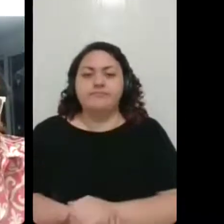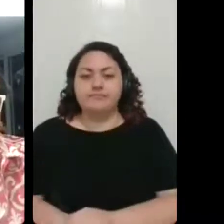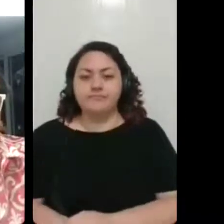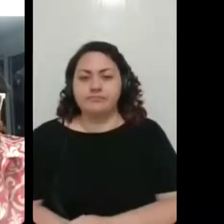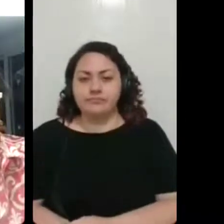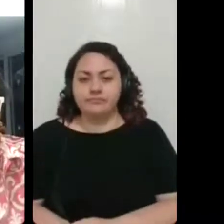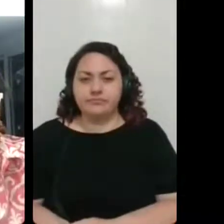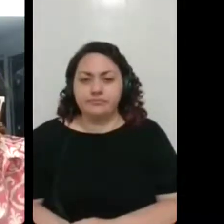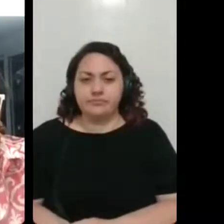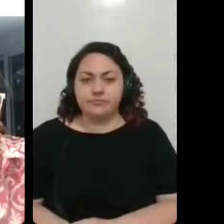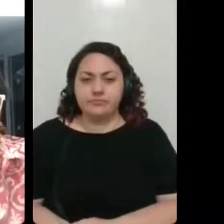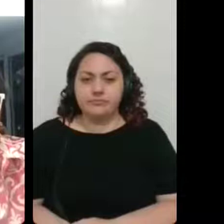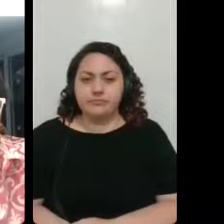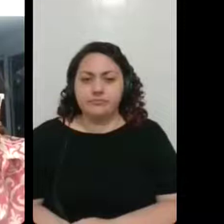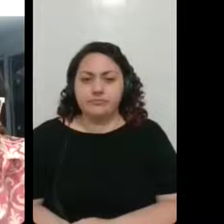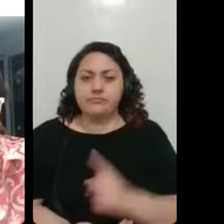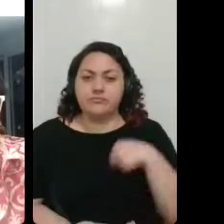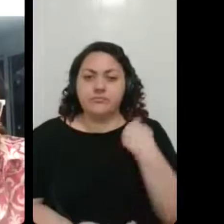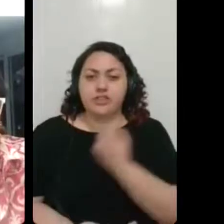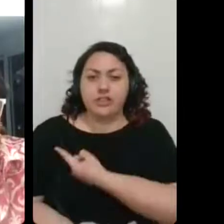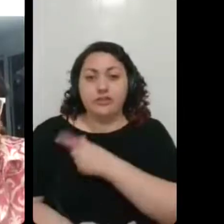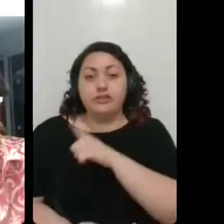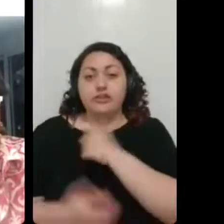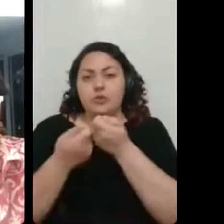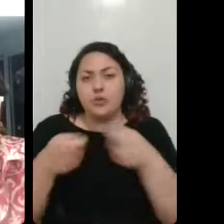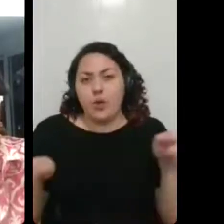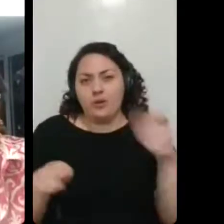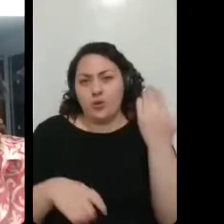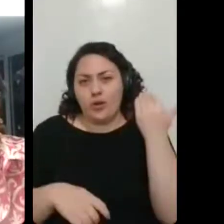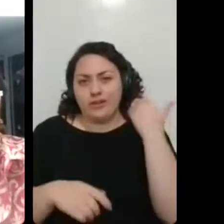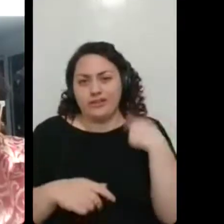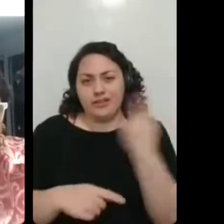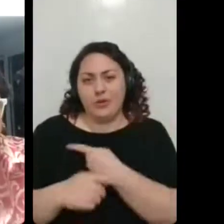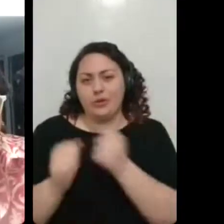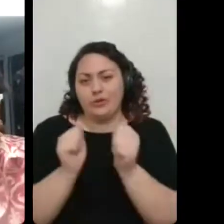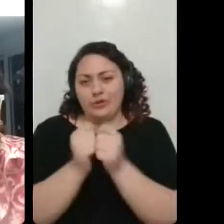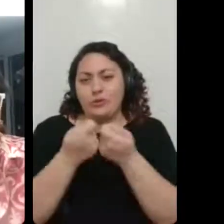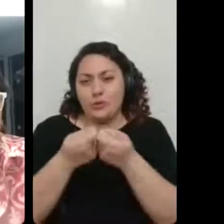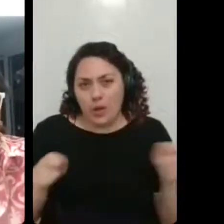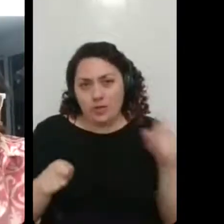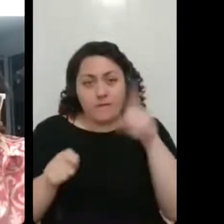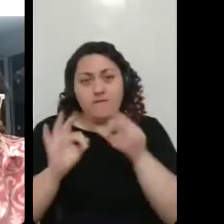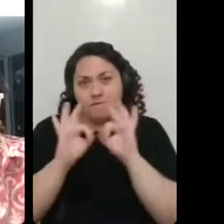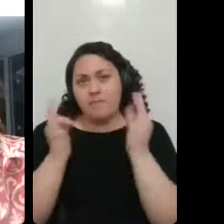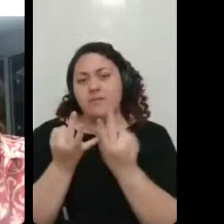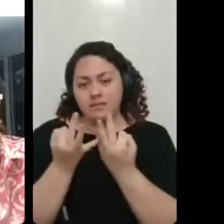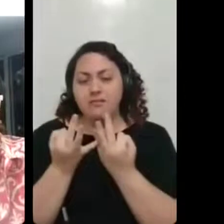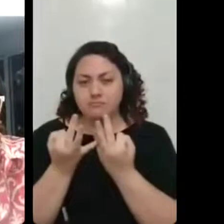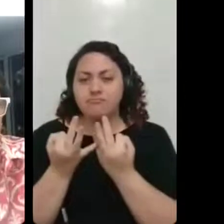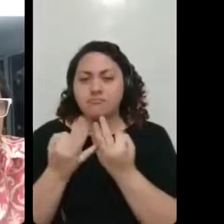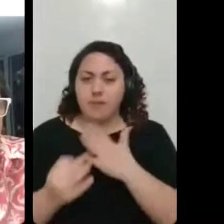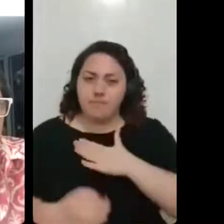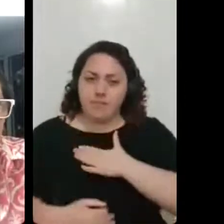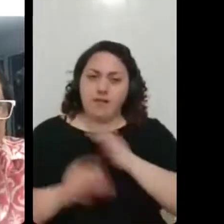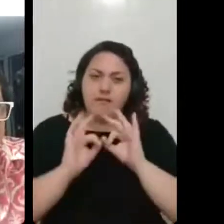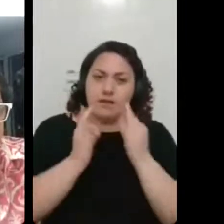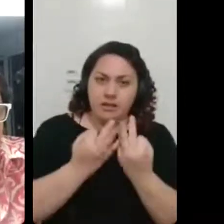E nós tínhamos feito um churrasco junto. Então, em família, né? Era a minha família com